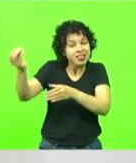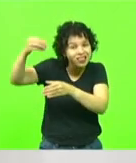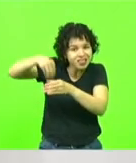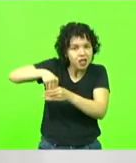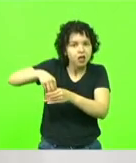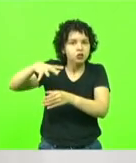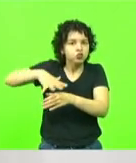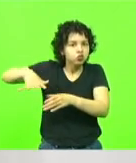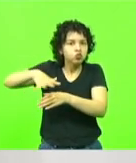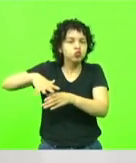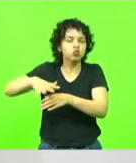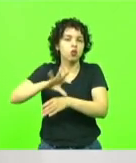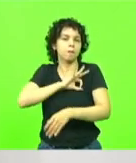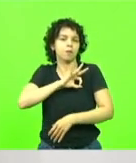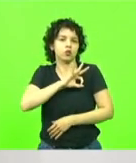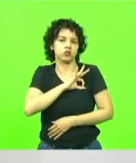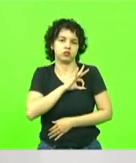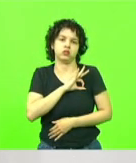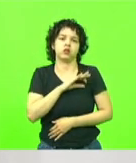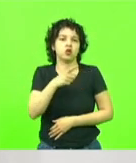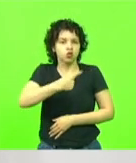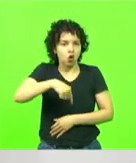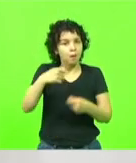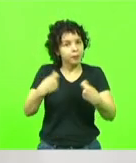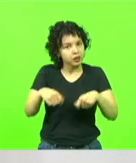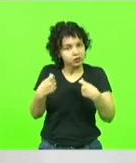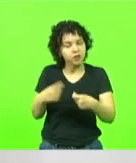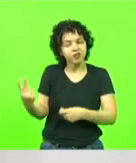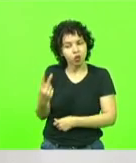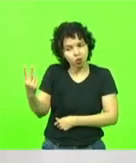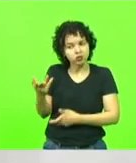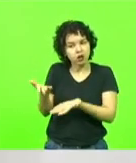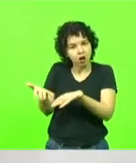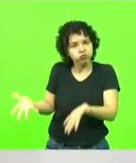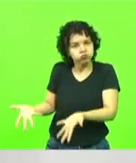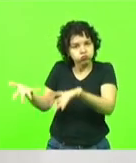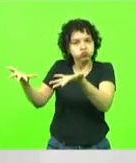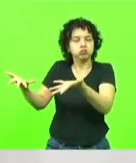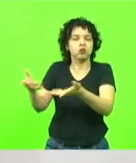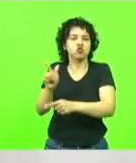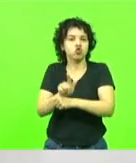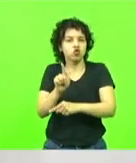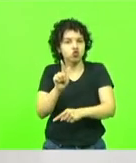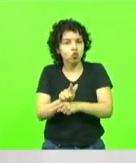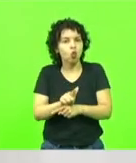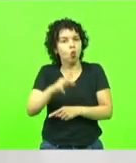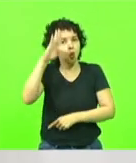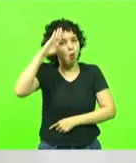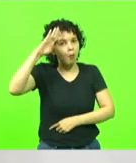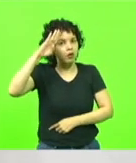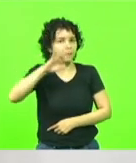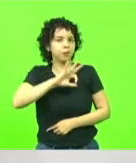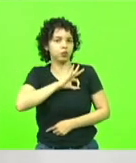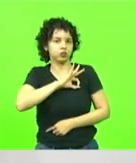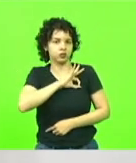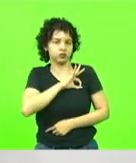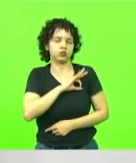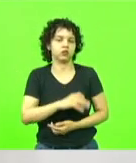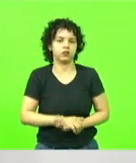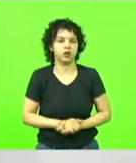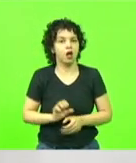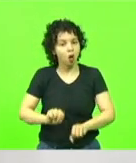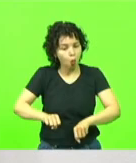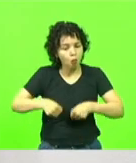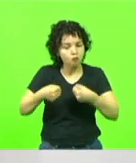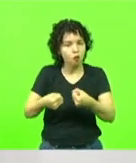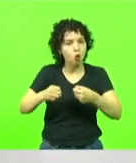temos que vangloriar os técnicos e conhecedores, ou seja, gestores e comandantes militares. A união de forças que